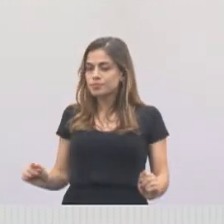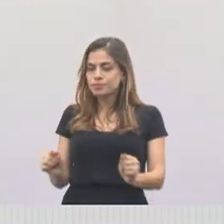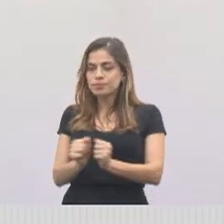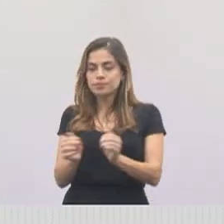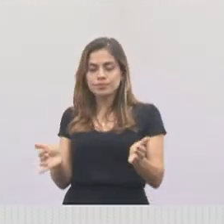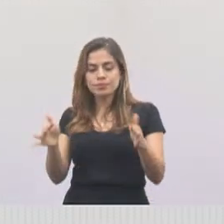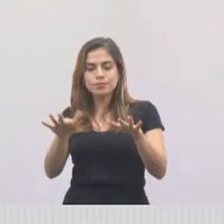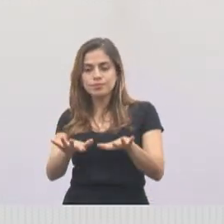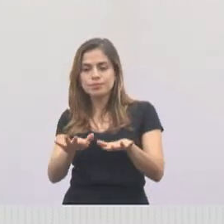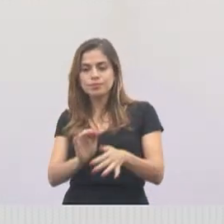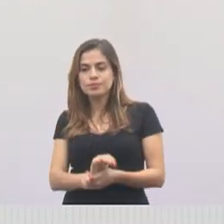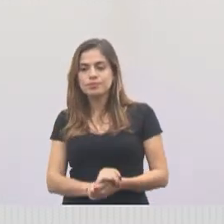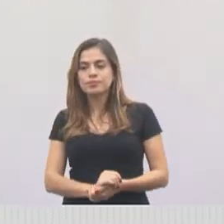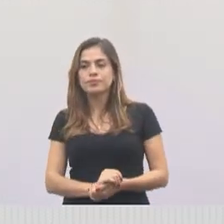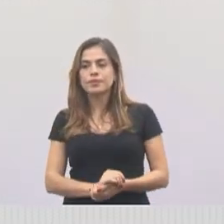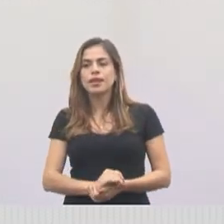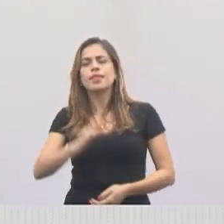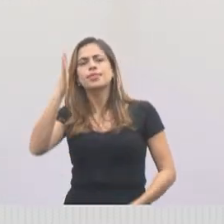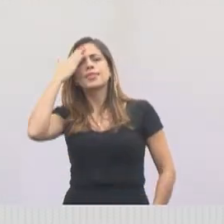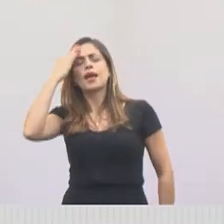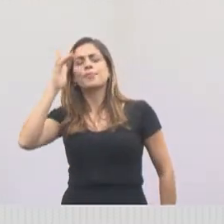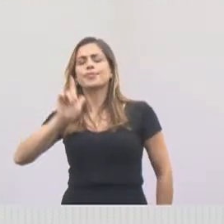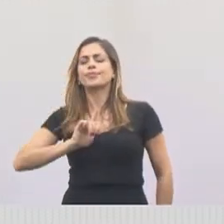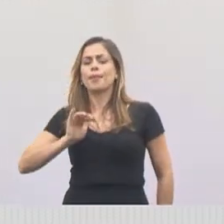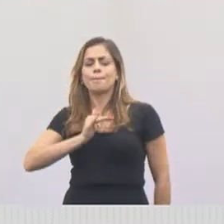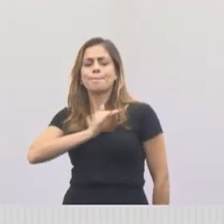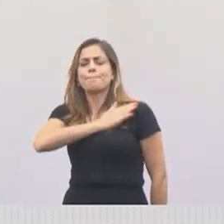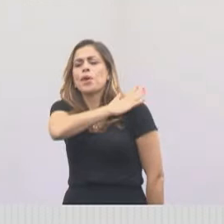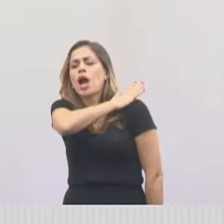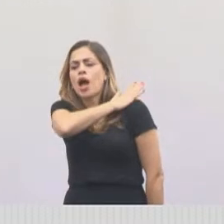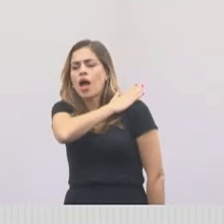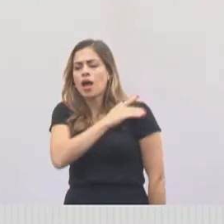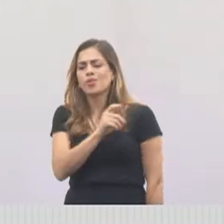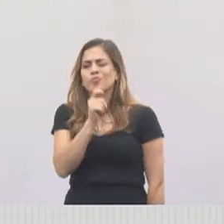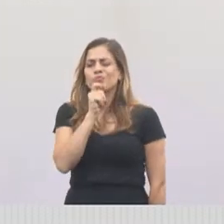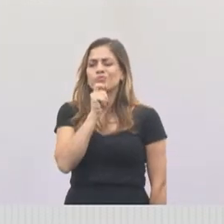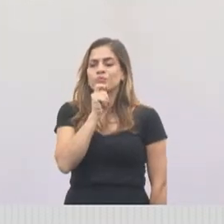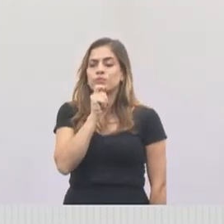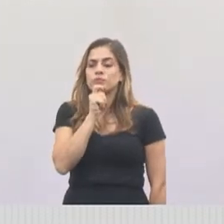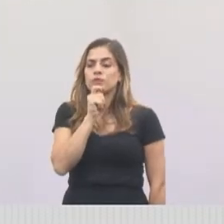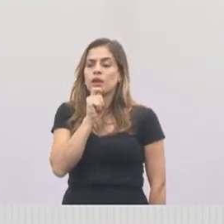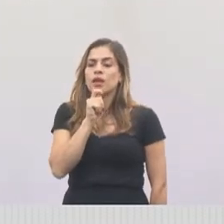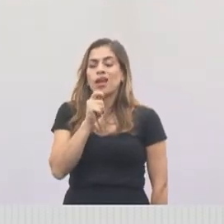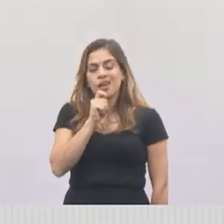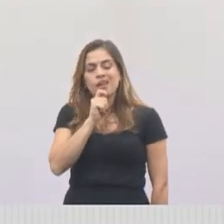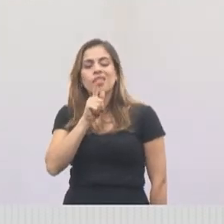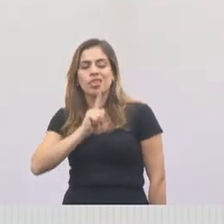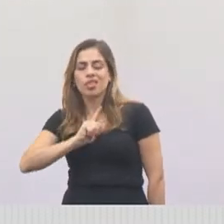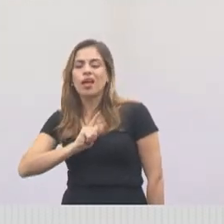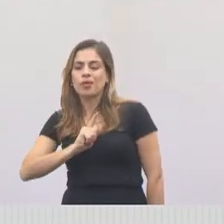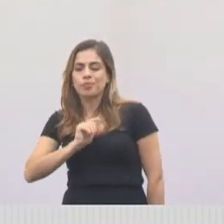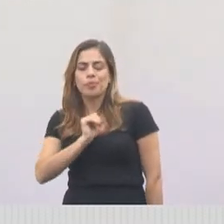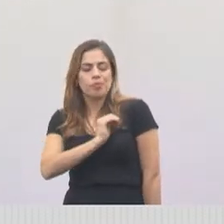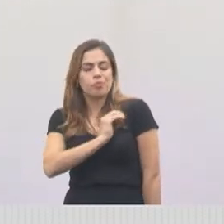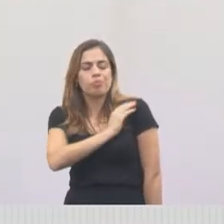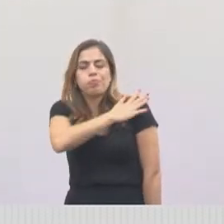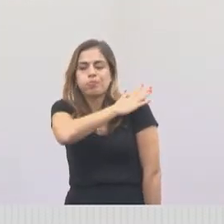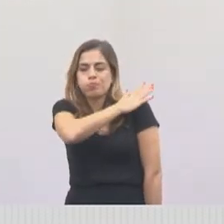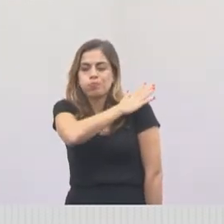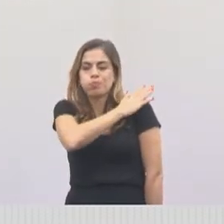Sabemos que ainda há preconceito, está diminuindo, mas ainda há preconceito.